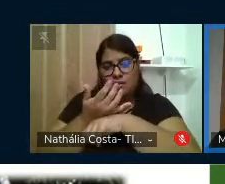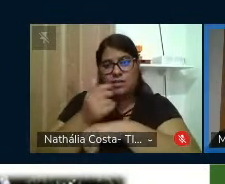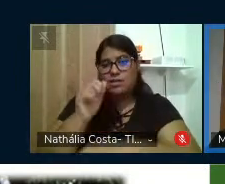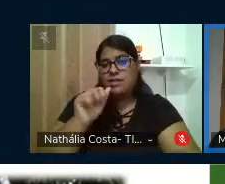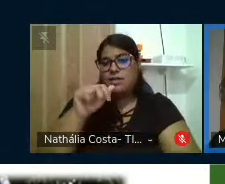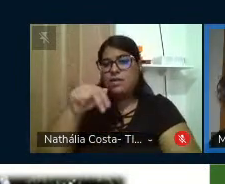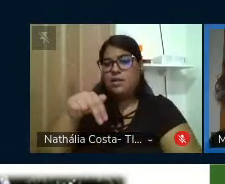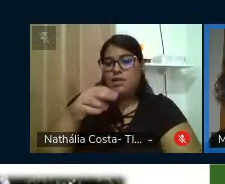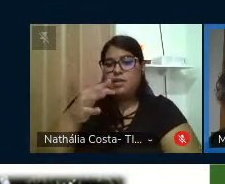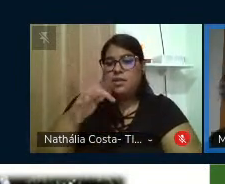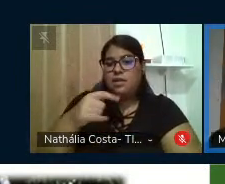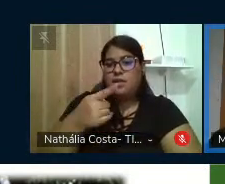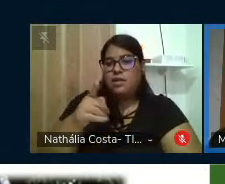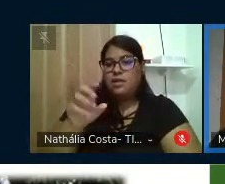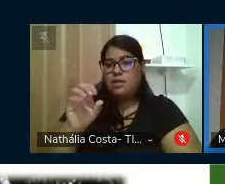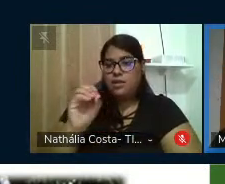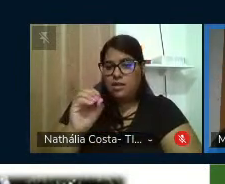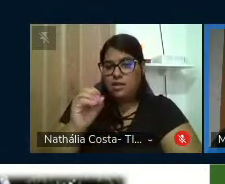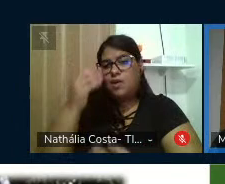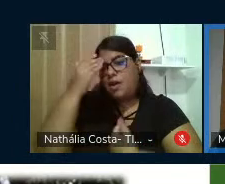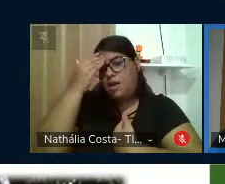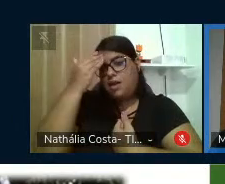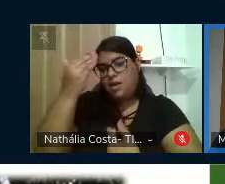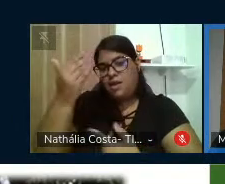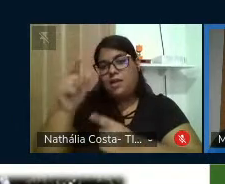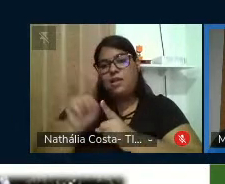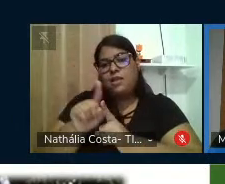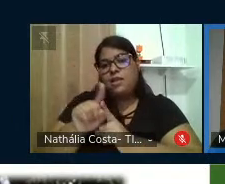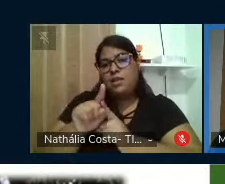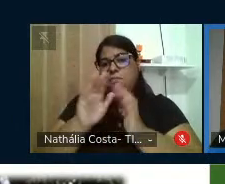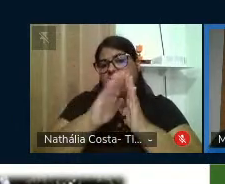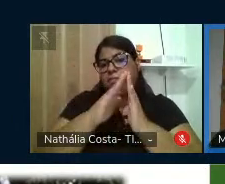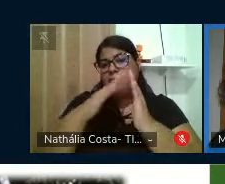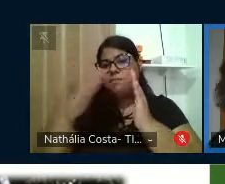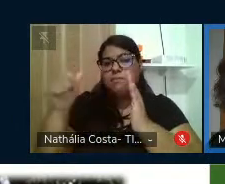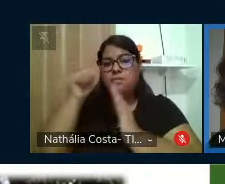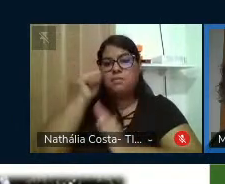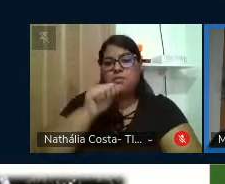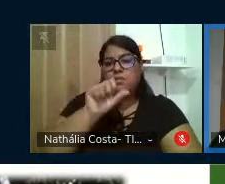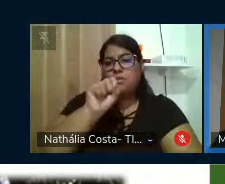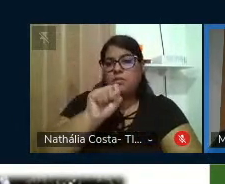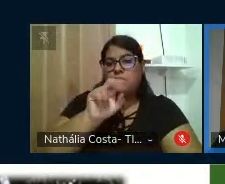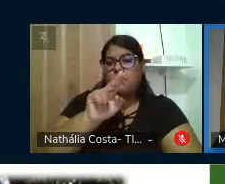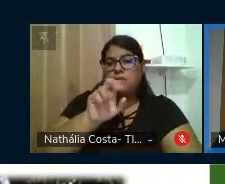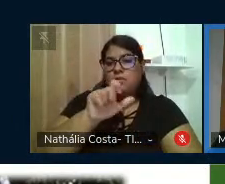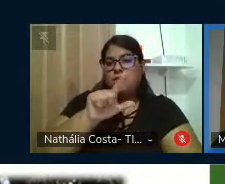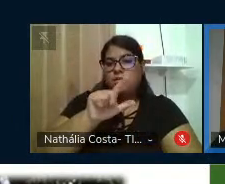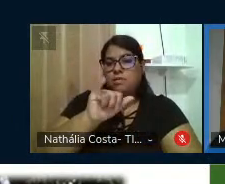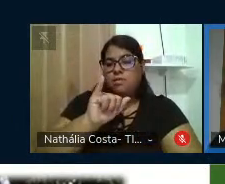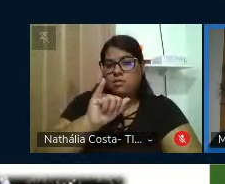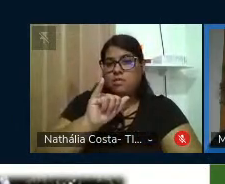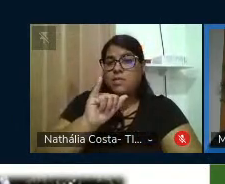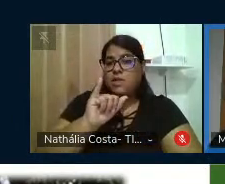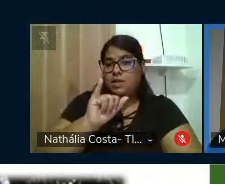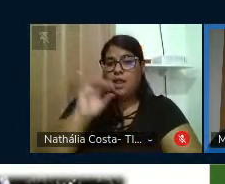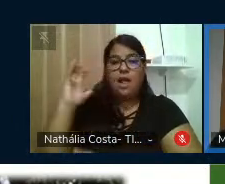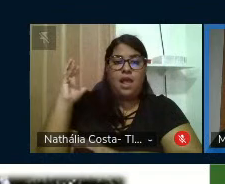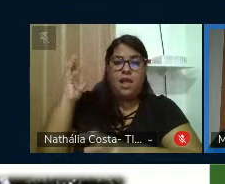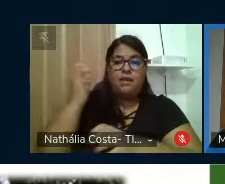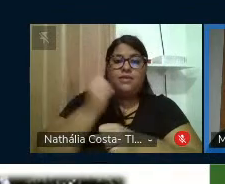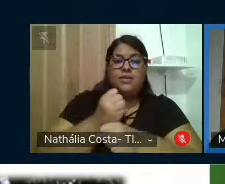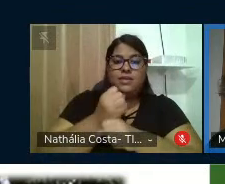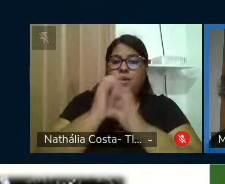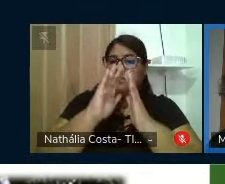Marcelo Cavalcante, agradecemos a bibliotecária Sueli Manzi pela revisão bibliográfica